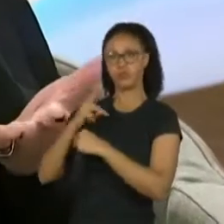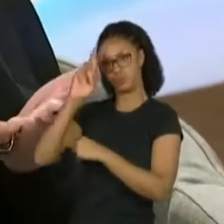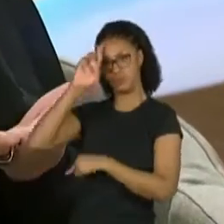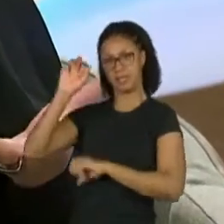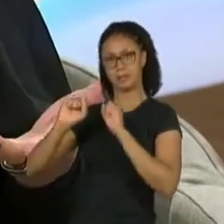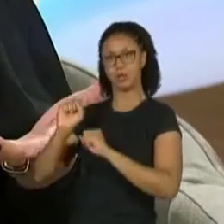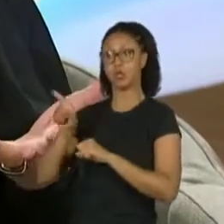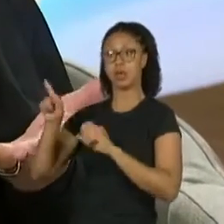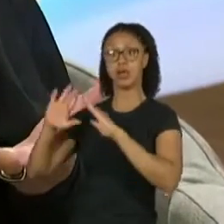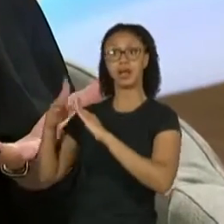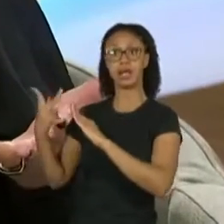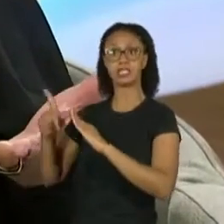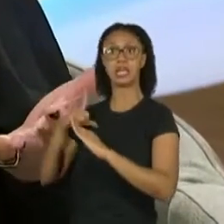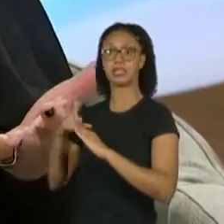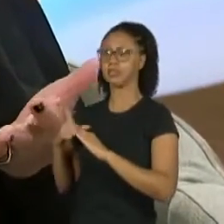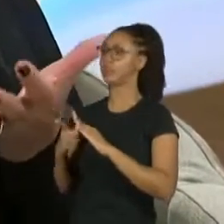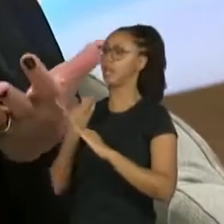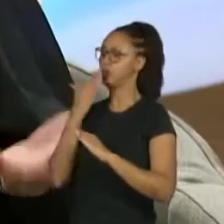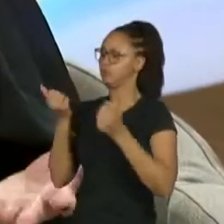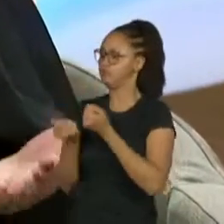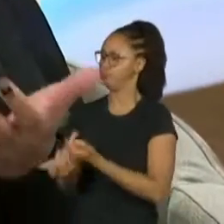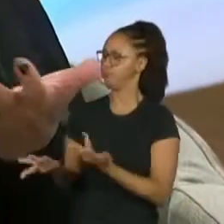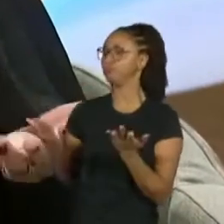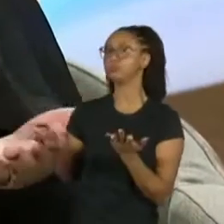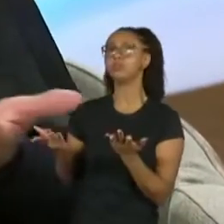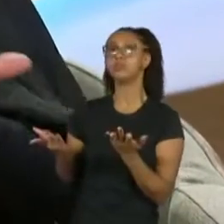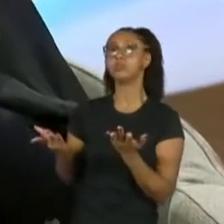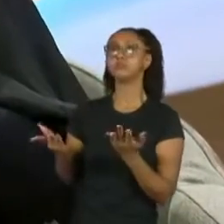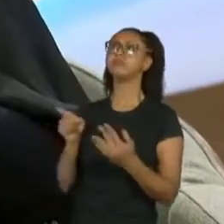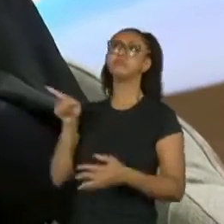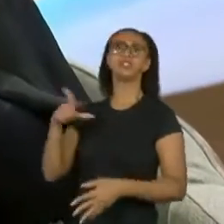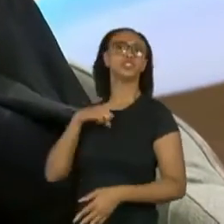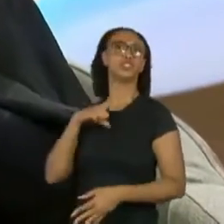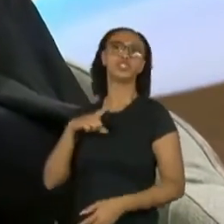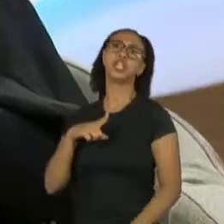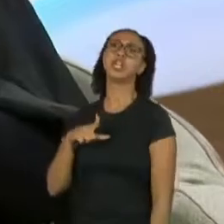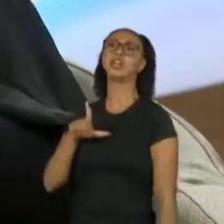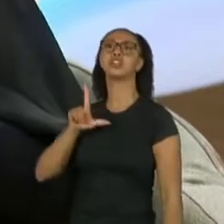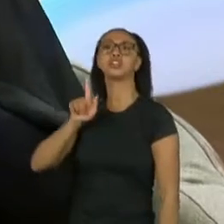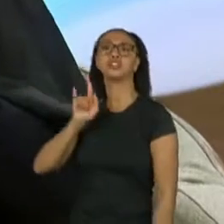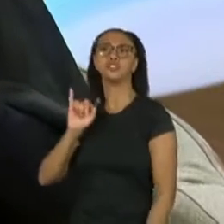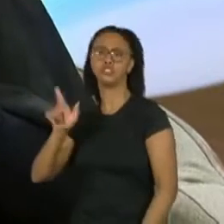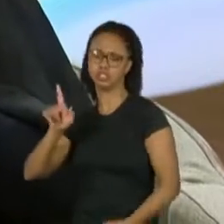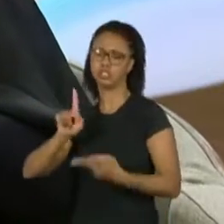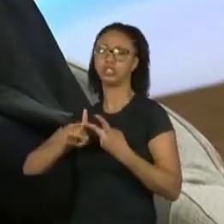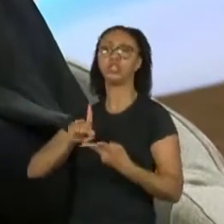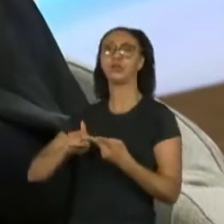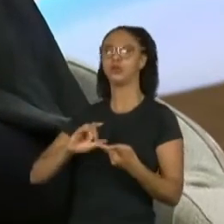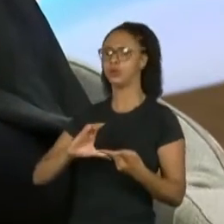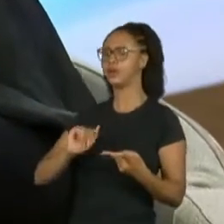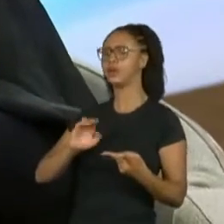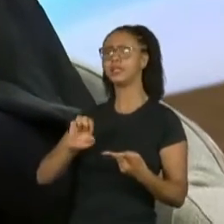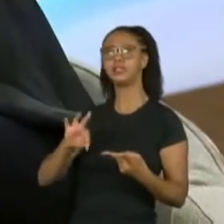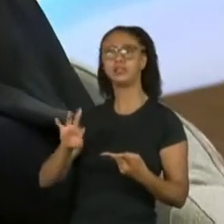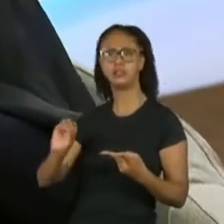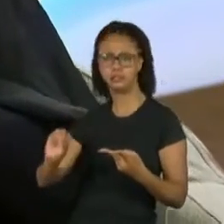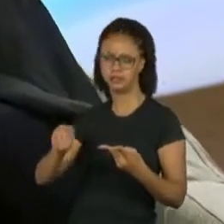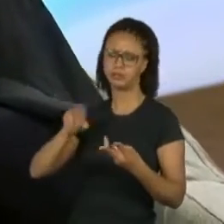jantar na casa dele. E nesse jantar estavam lá, Gilberto Gil, Caetano Veloso,